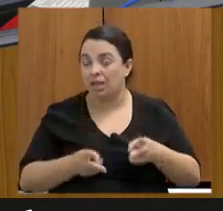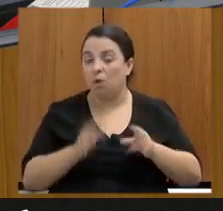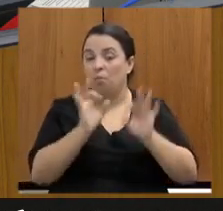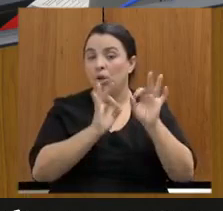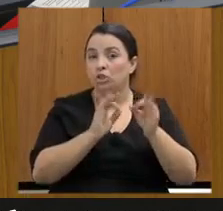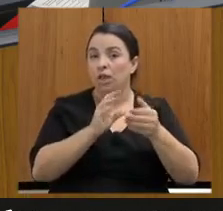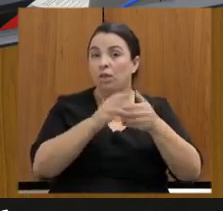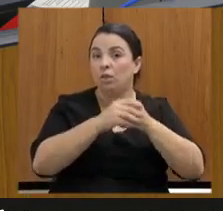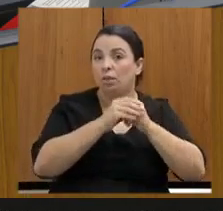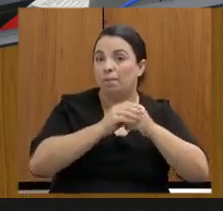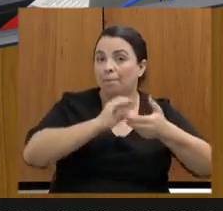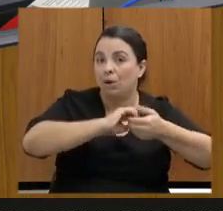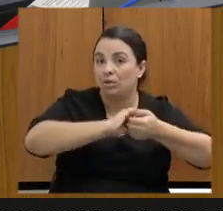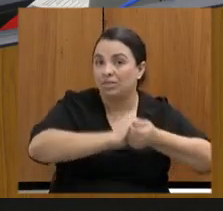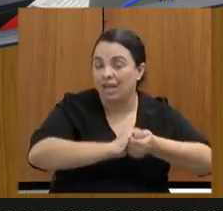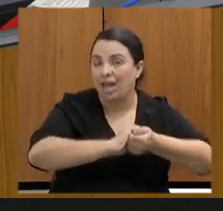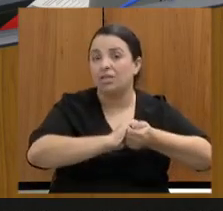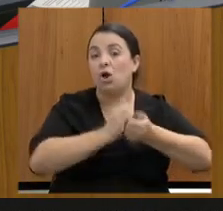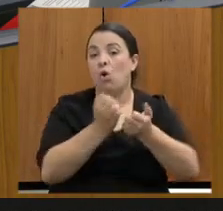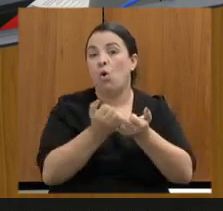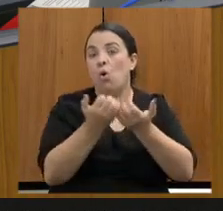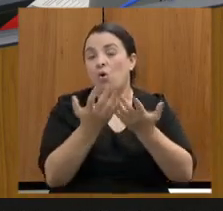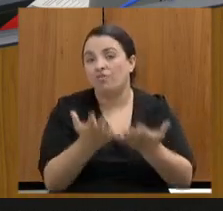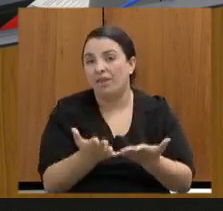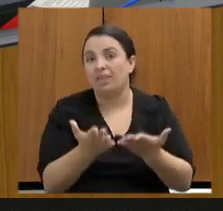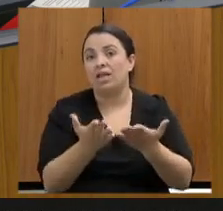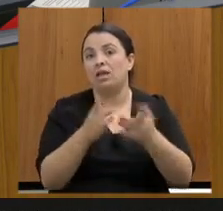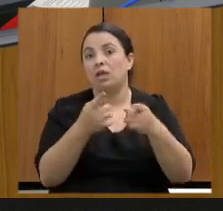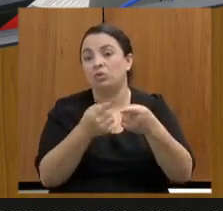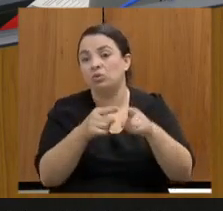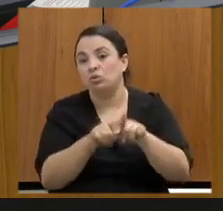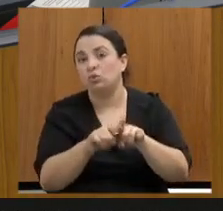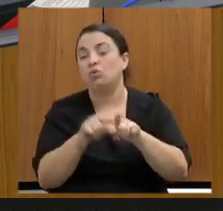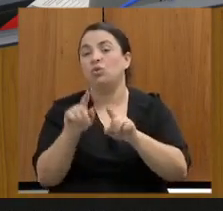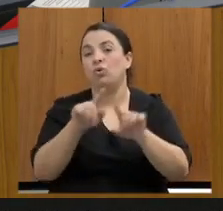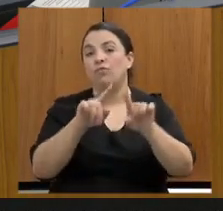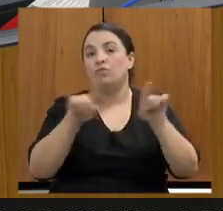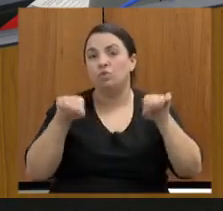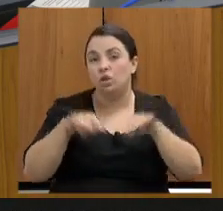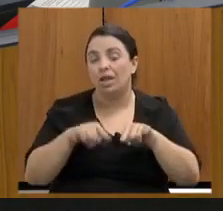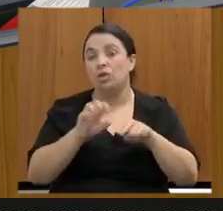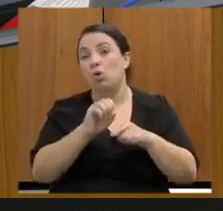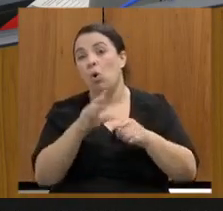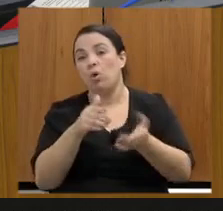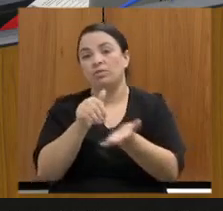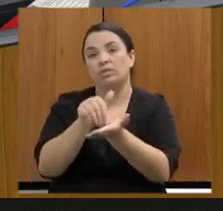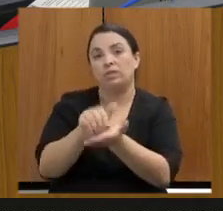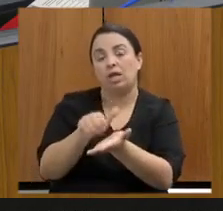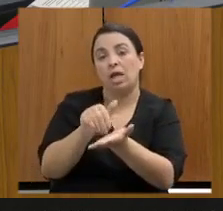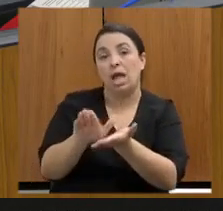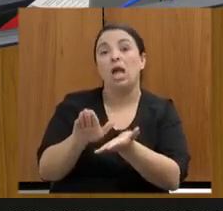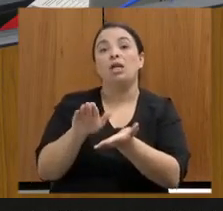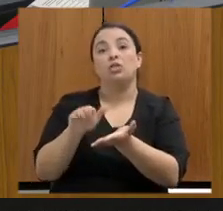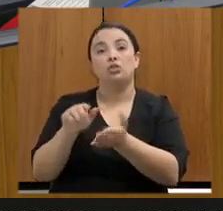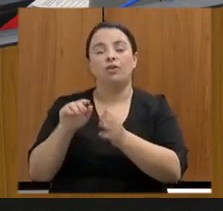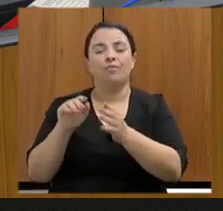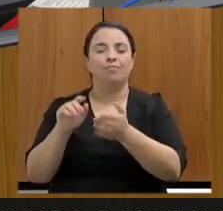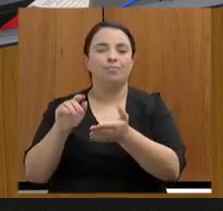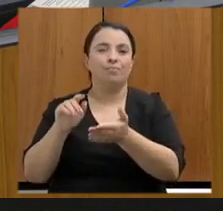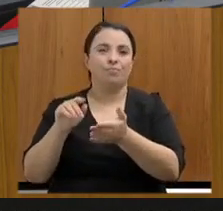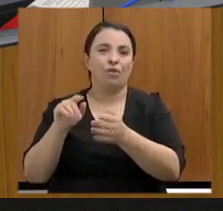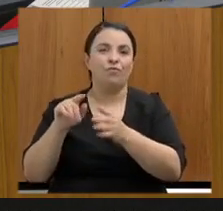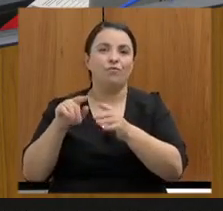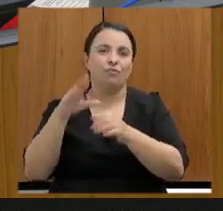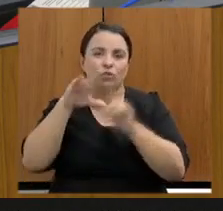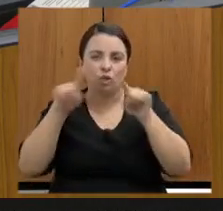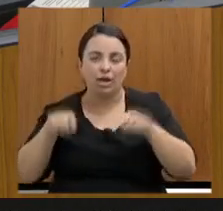ofertando em adjunção servidores e fazendo dispensa de servidores convocados, mesmo com a proibição de novas